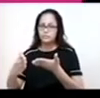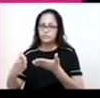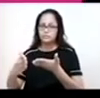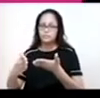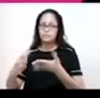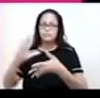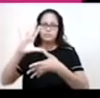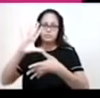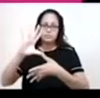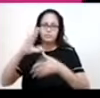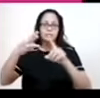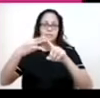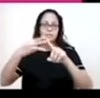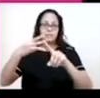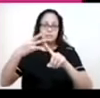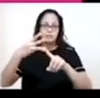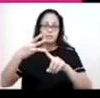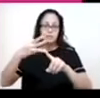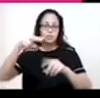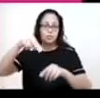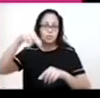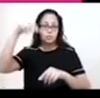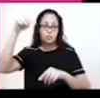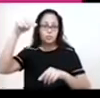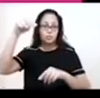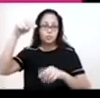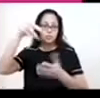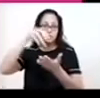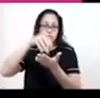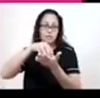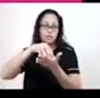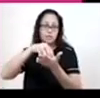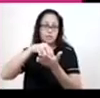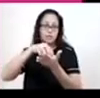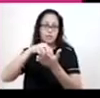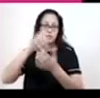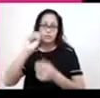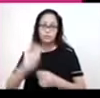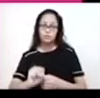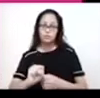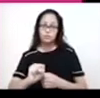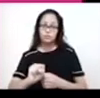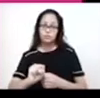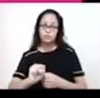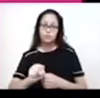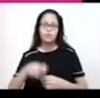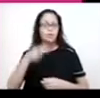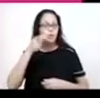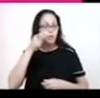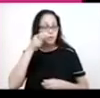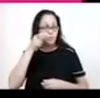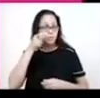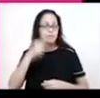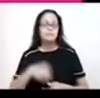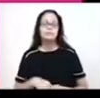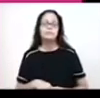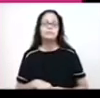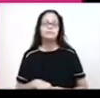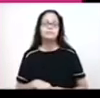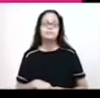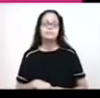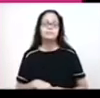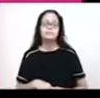divide a América em três. América do Norte, América Central e América do Sul. Observem comigo aqui.